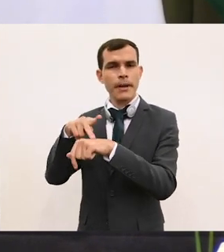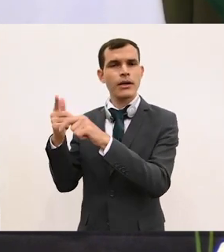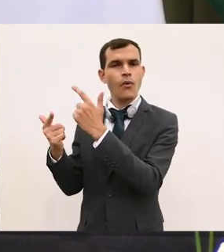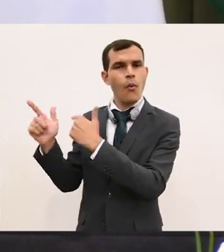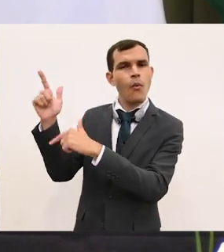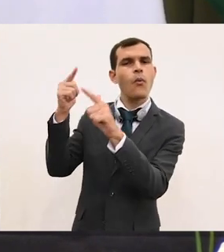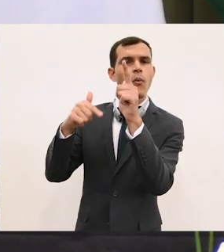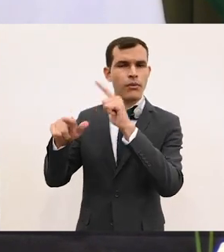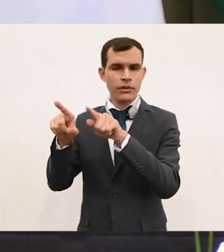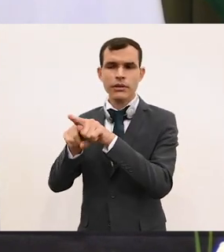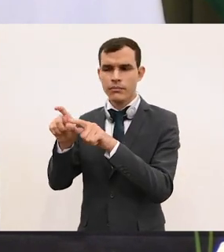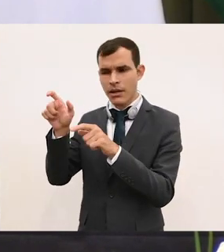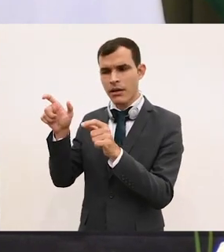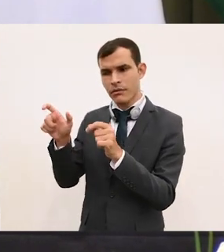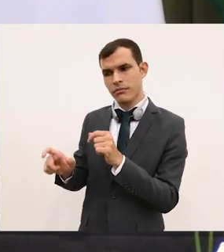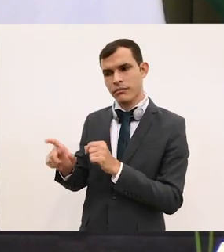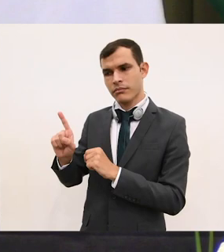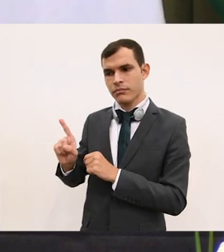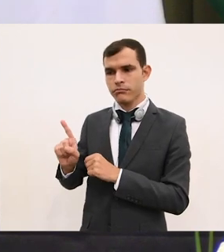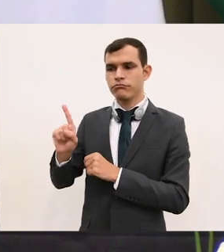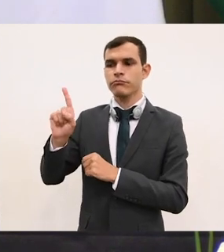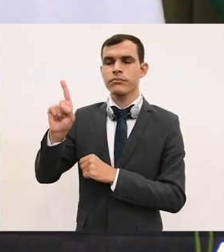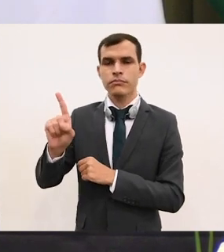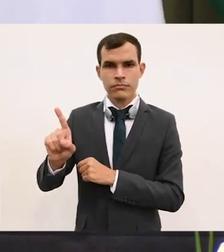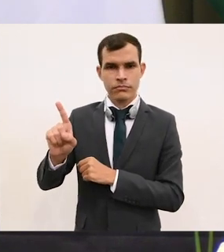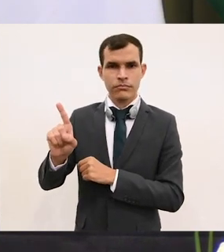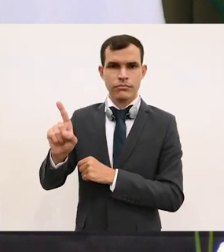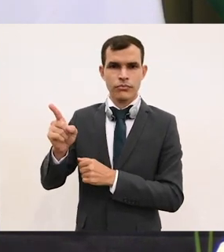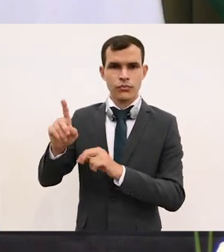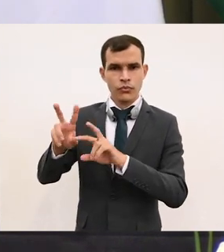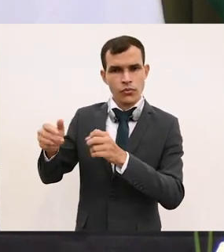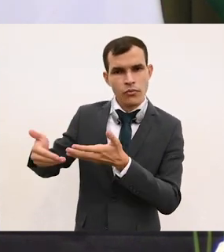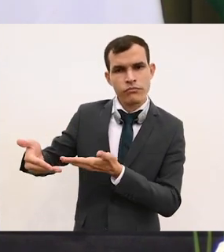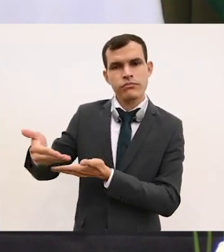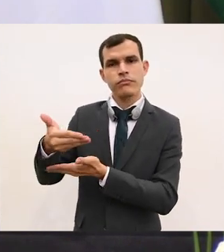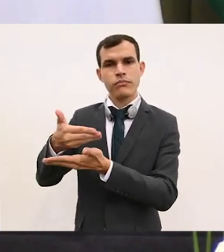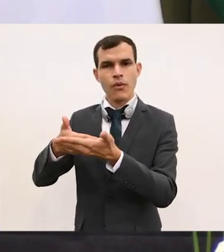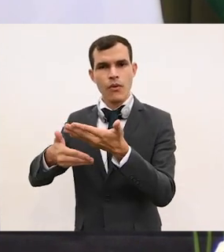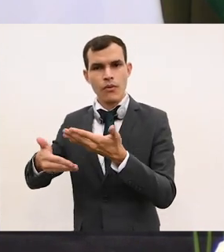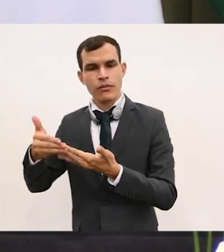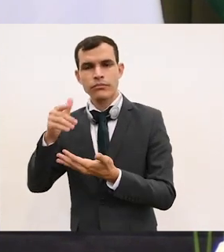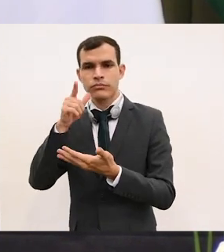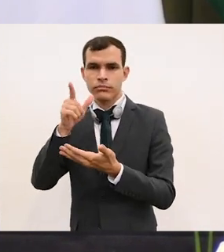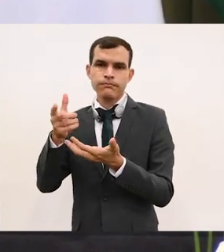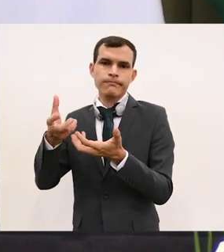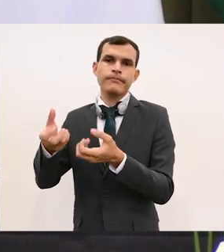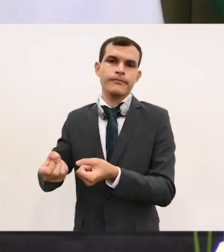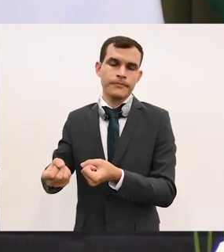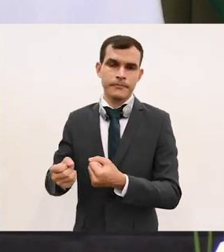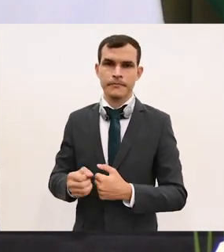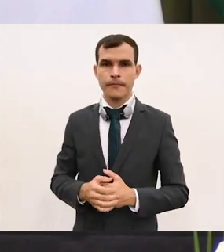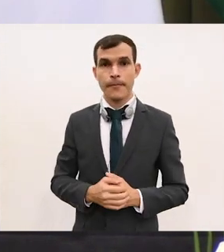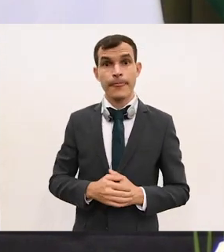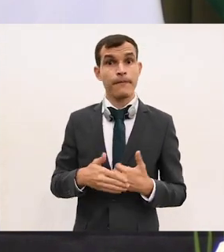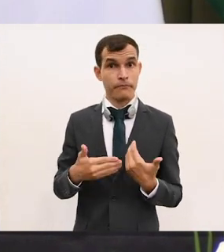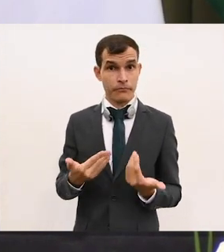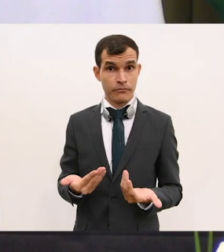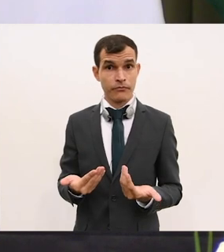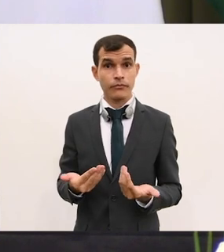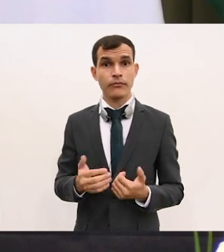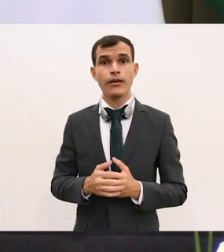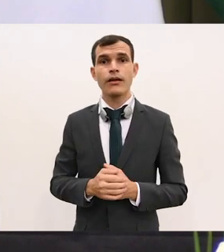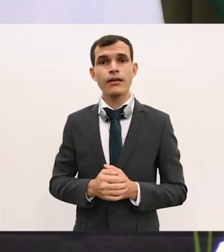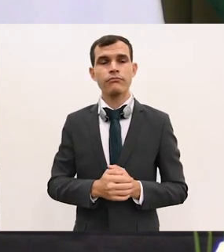importante questão. Sobre a medida provisória, que você comenta, justamente é uma reação